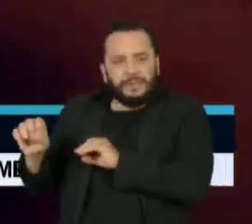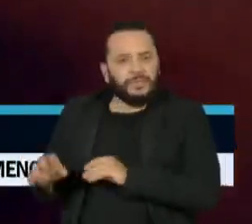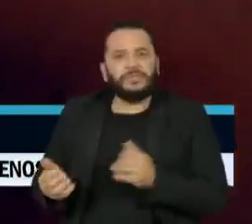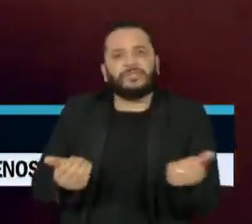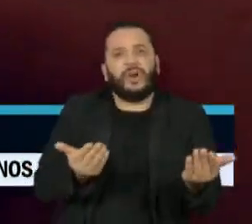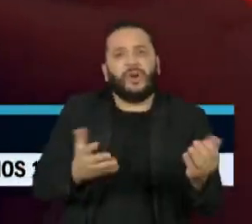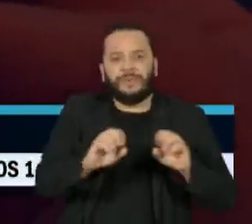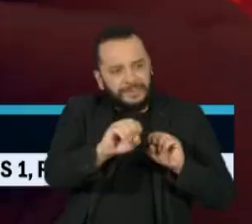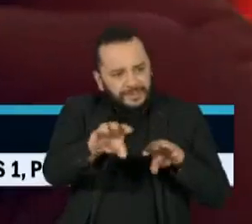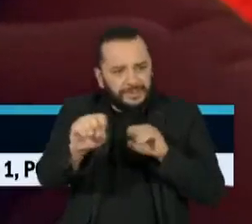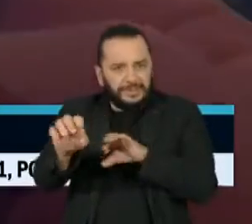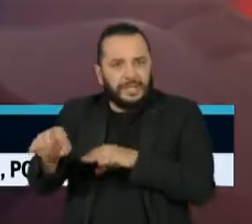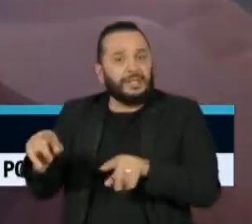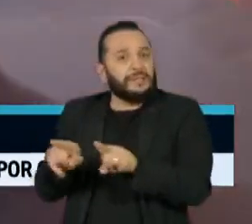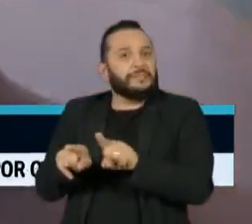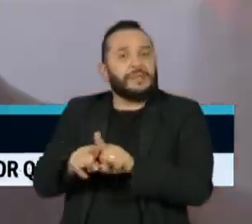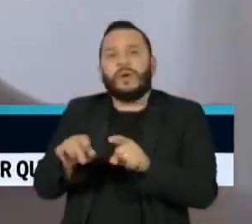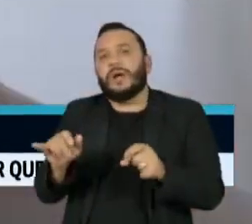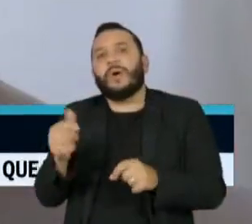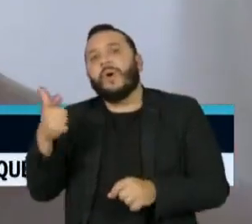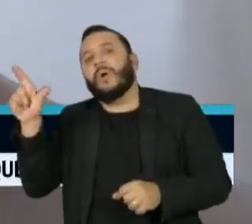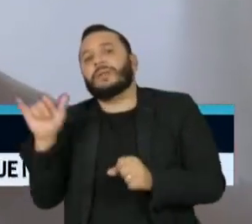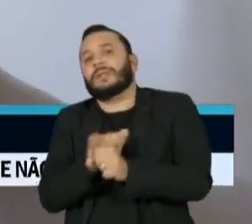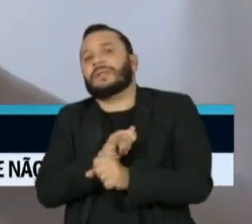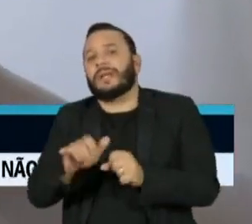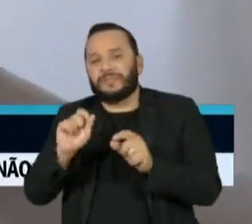Outra prática também consiste em não replicar esses conteúdos.